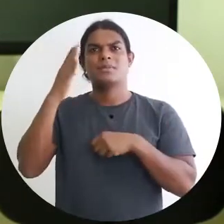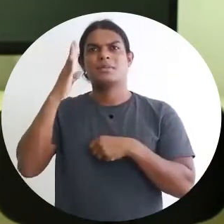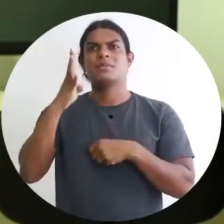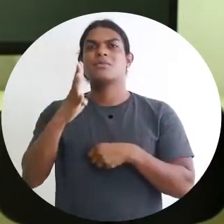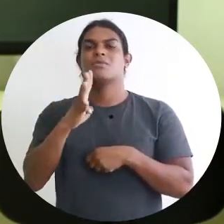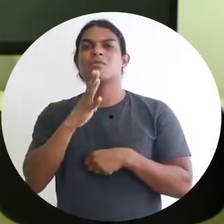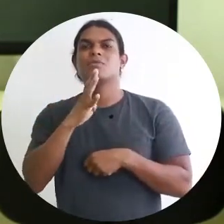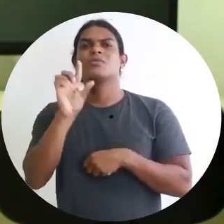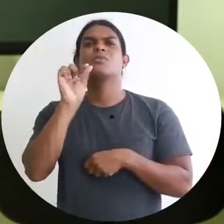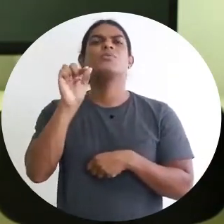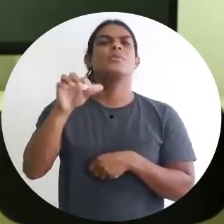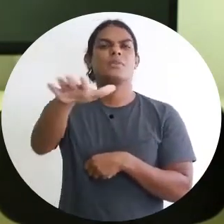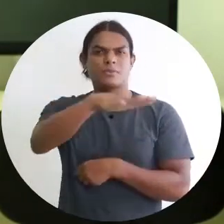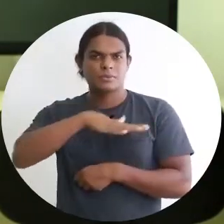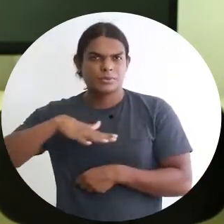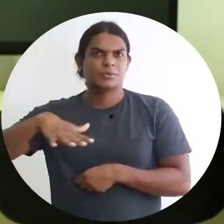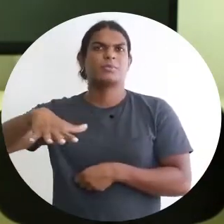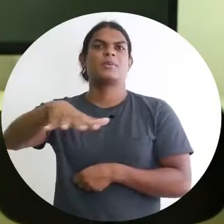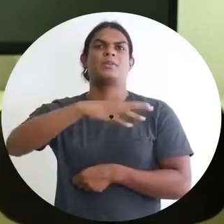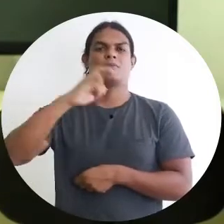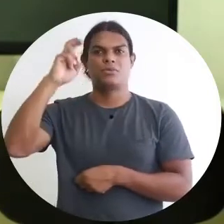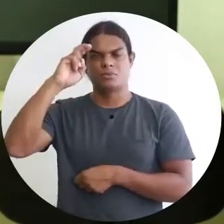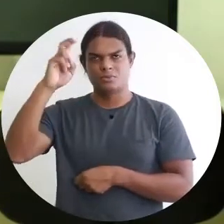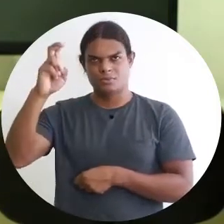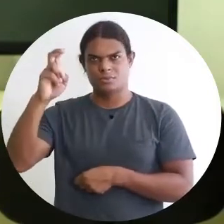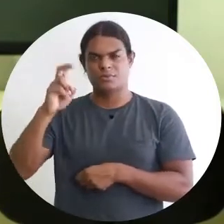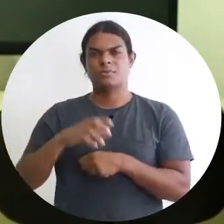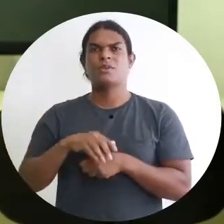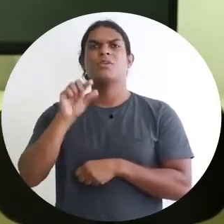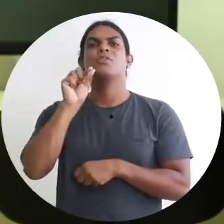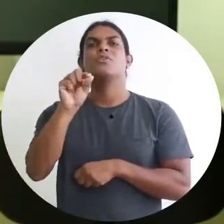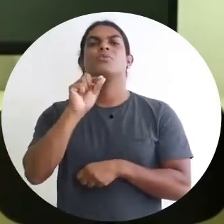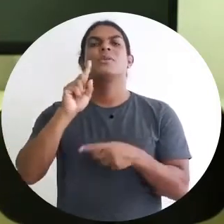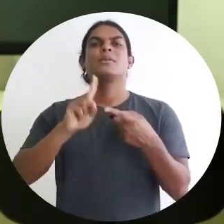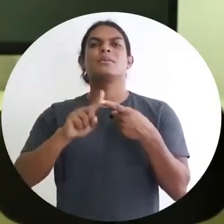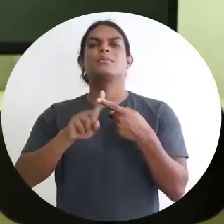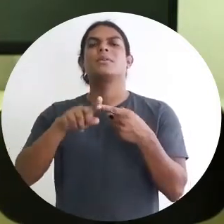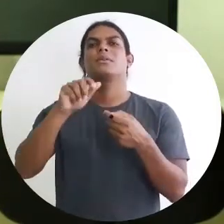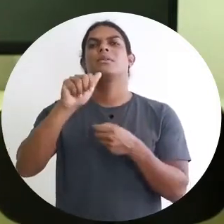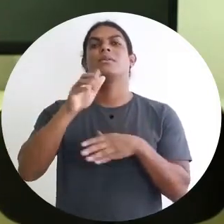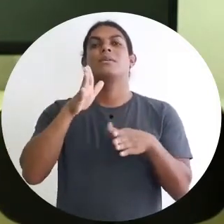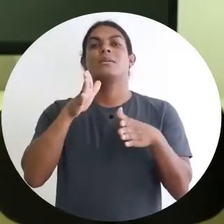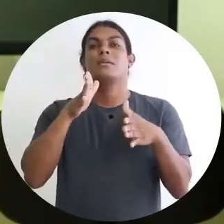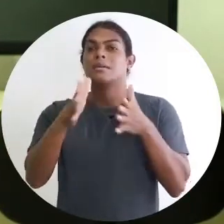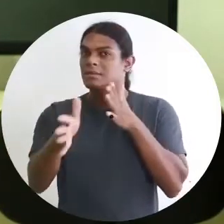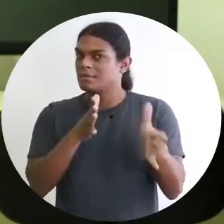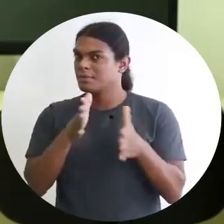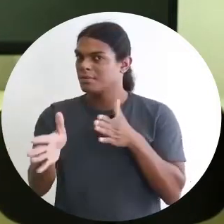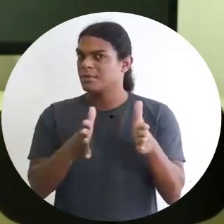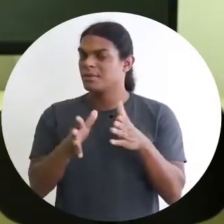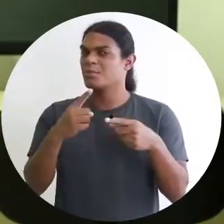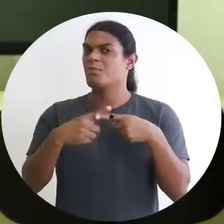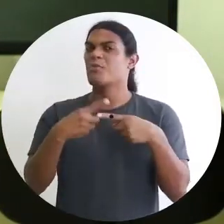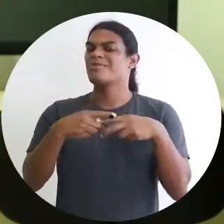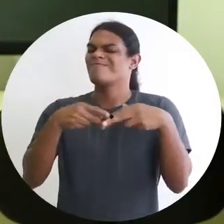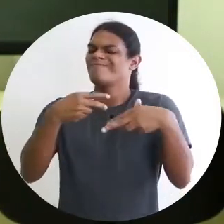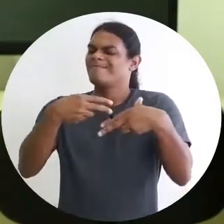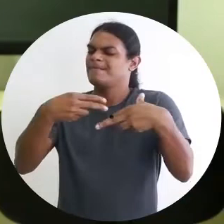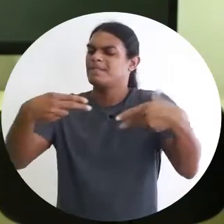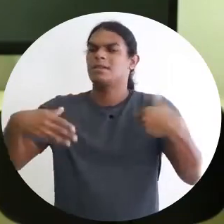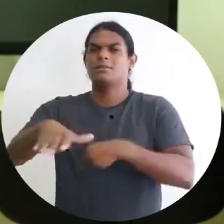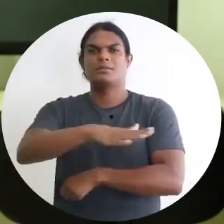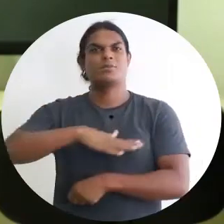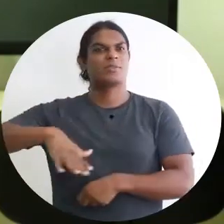o que é um espaço cultural e que é a acessibilidade. Porque a maioria dos espaços culturais